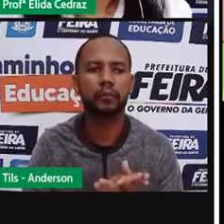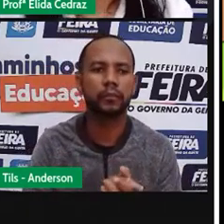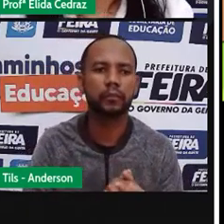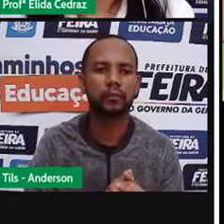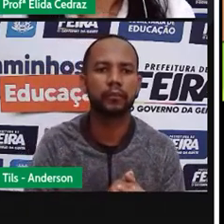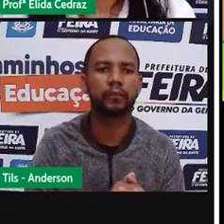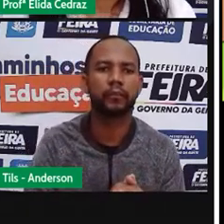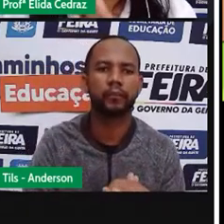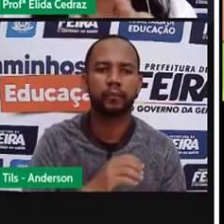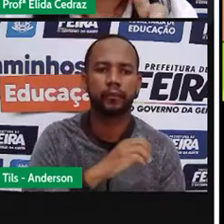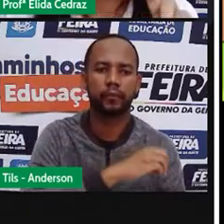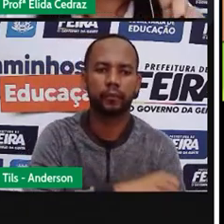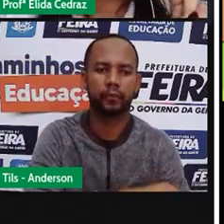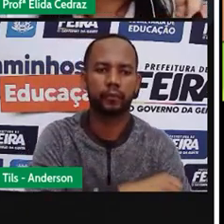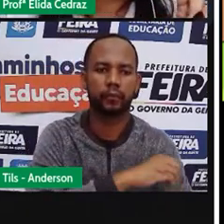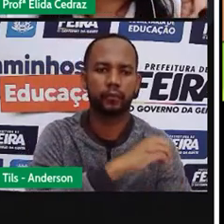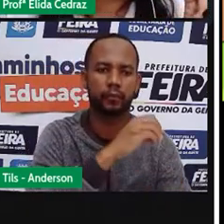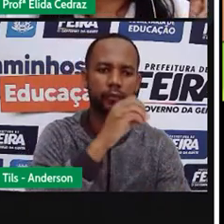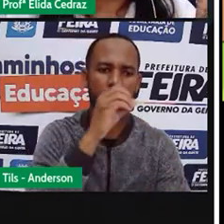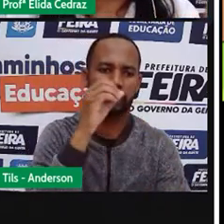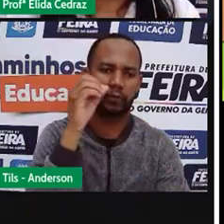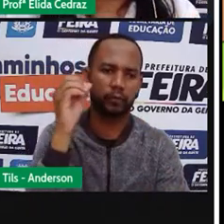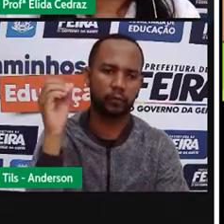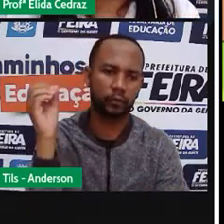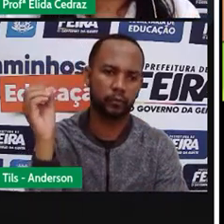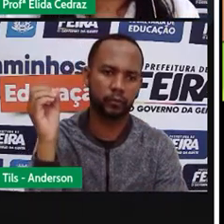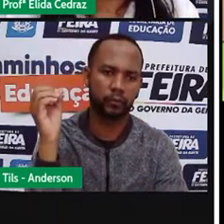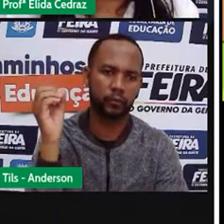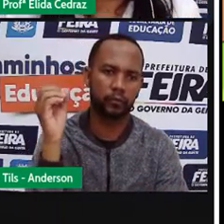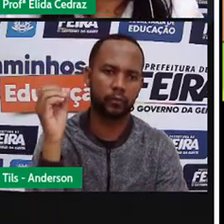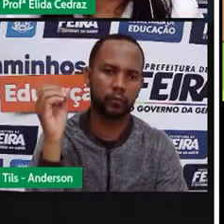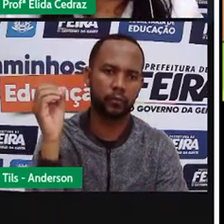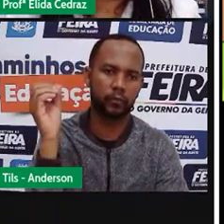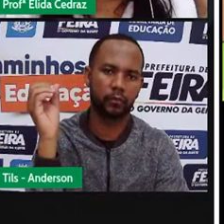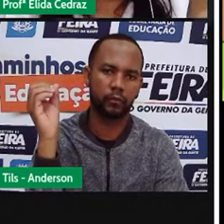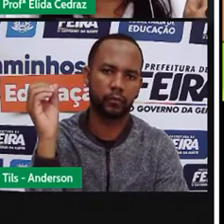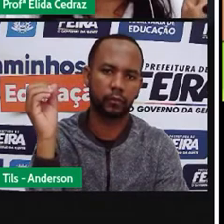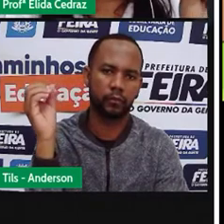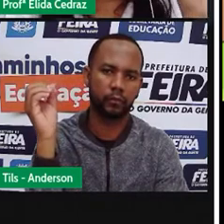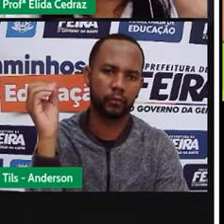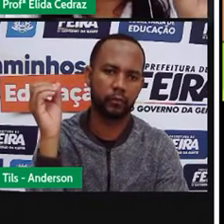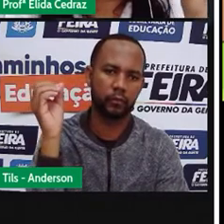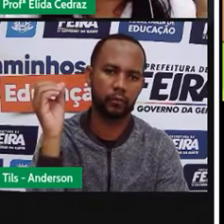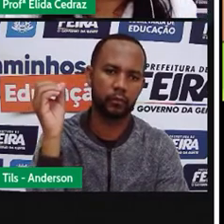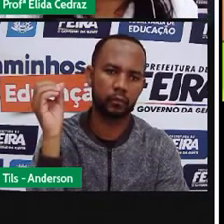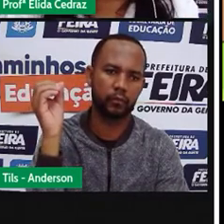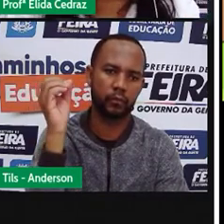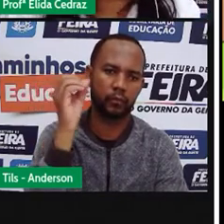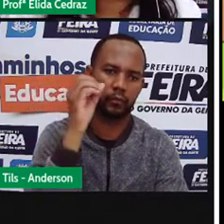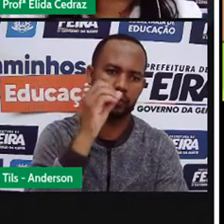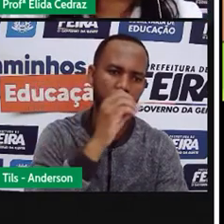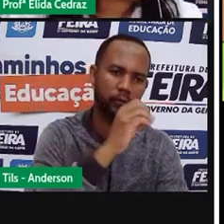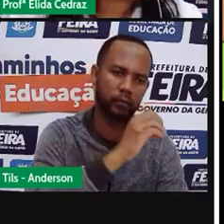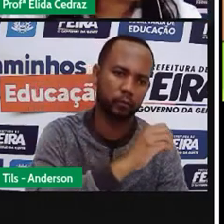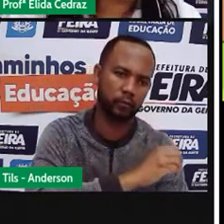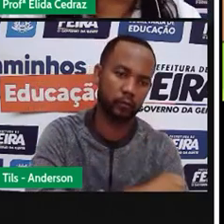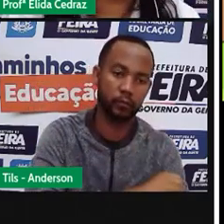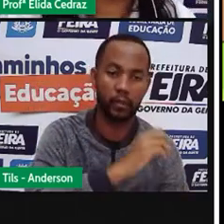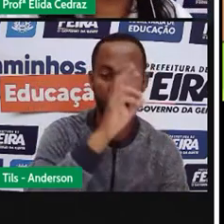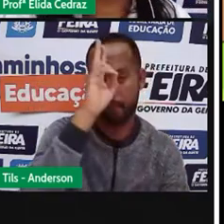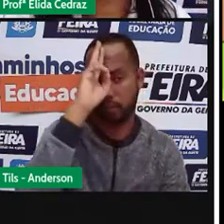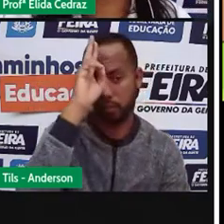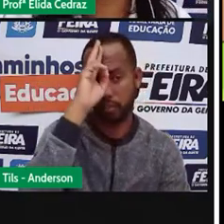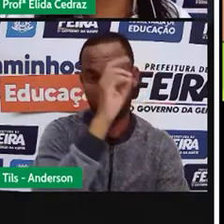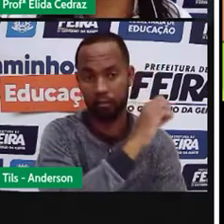o sol nasce, quando o sol está ao meio-dia e quando o sol está se